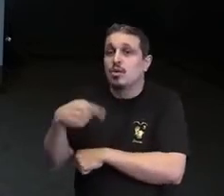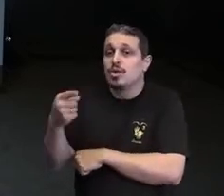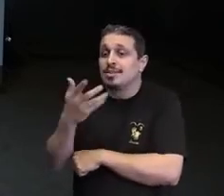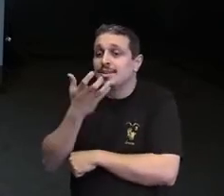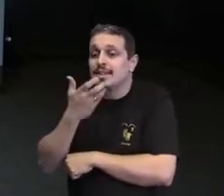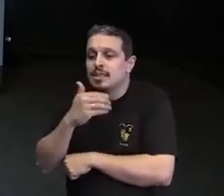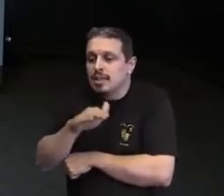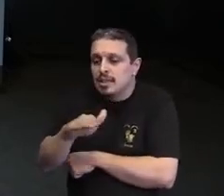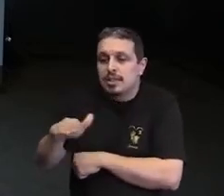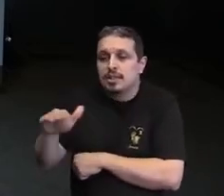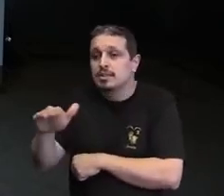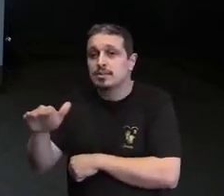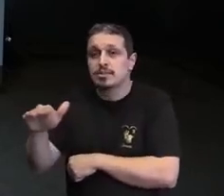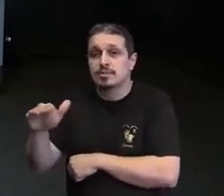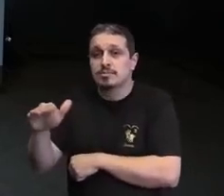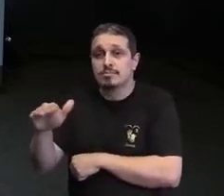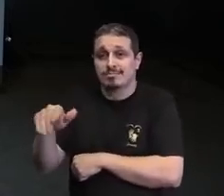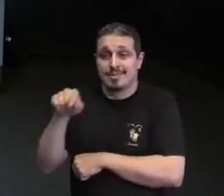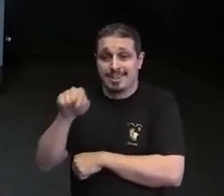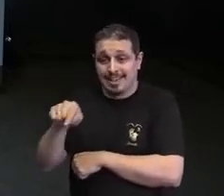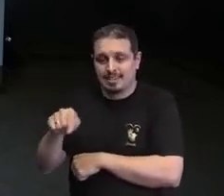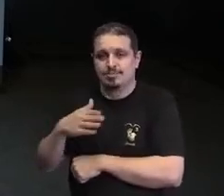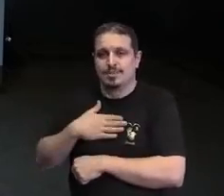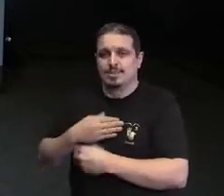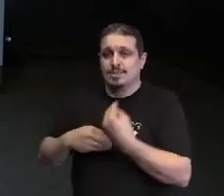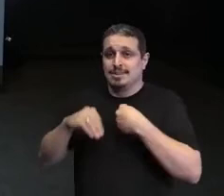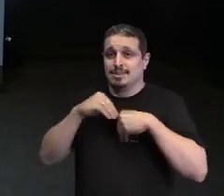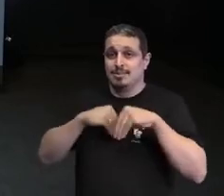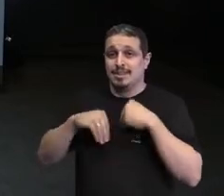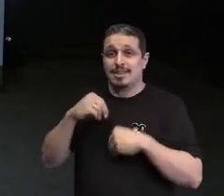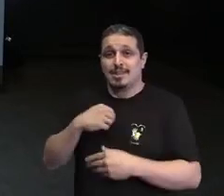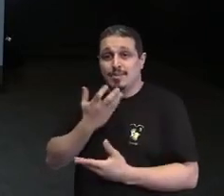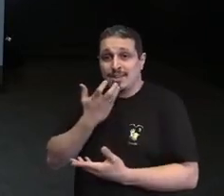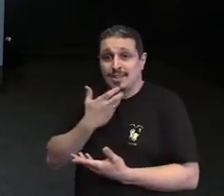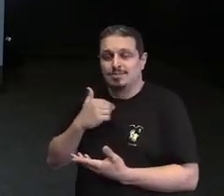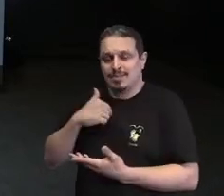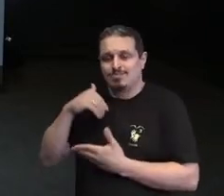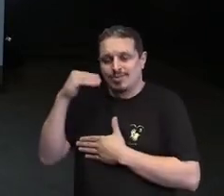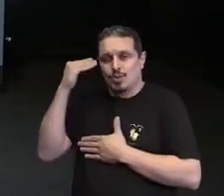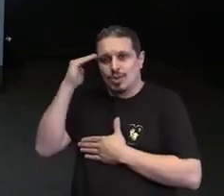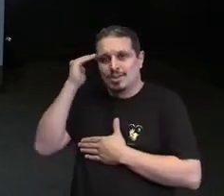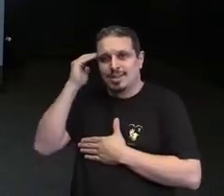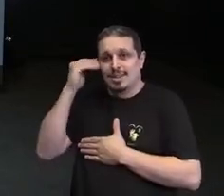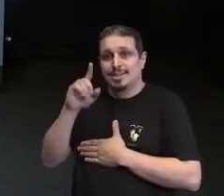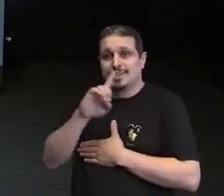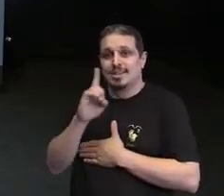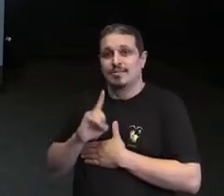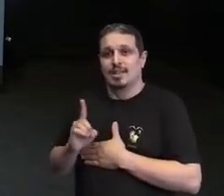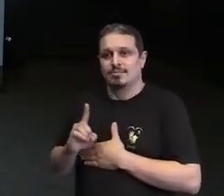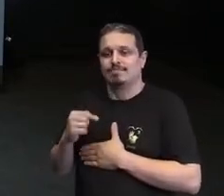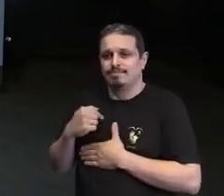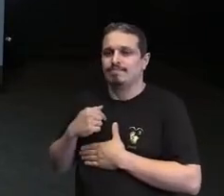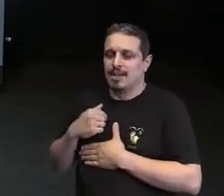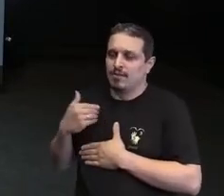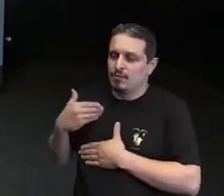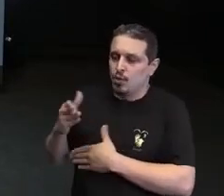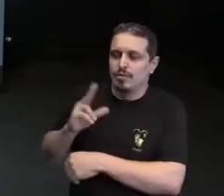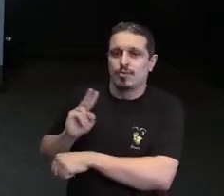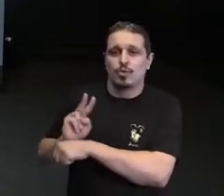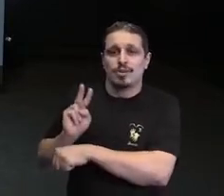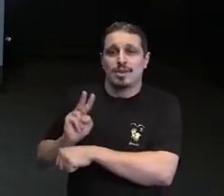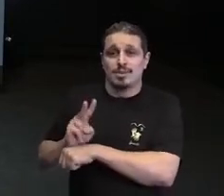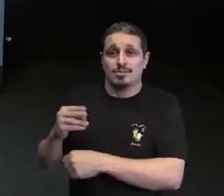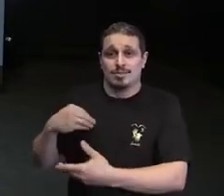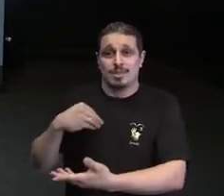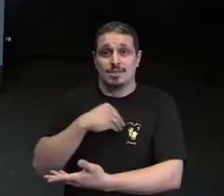crianças, esse pediatra não está se formando para cuidar de crianças sem deficiência. Ele escolheu ser pediatra. É